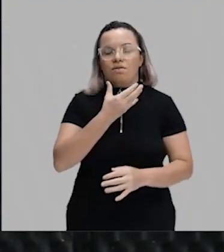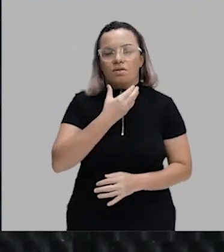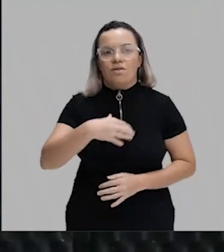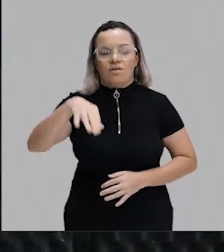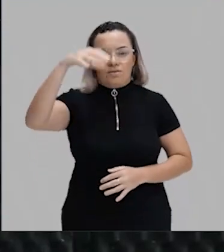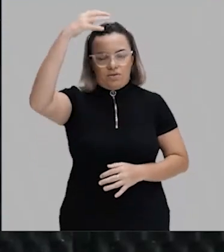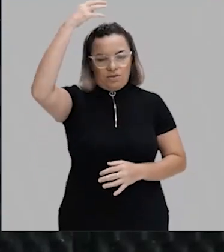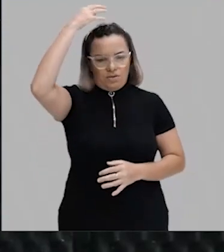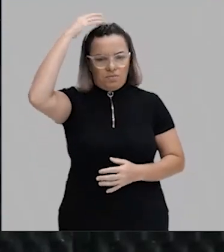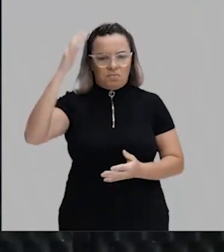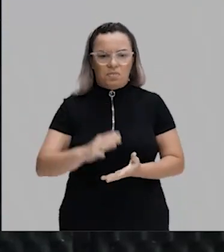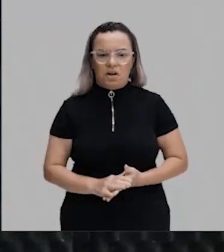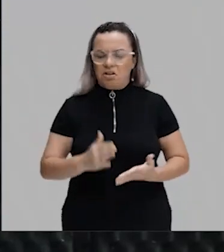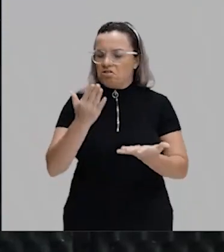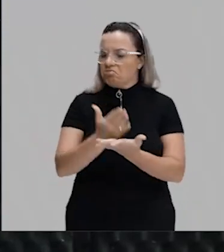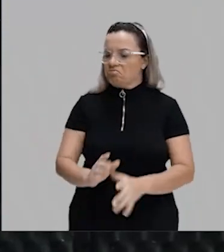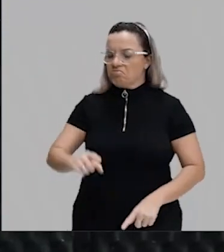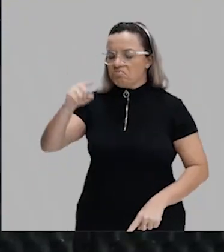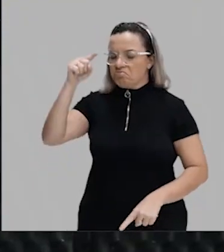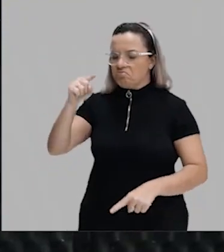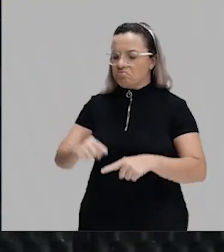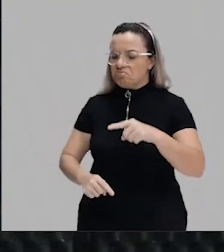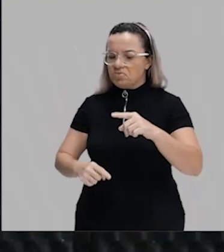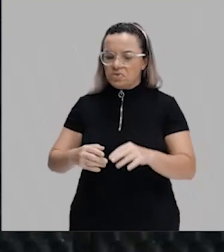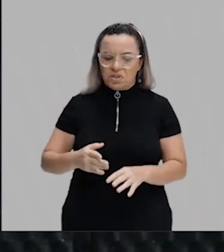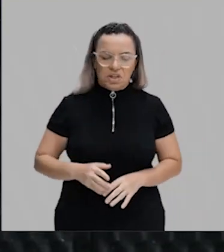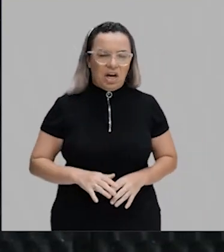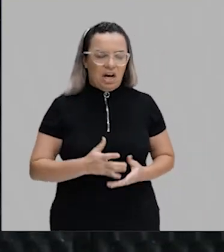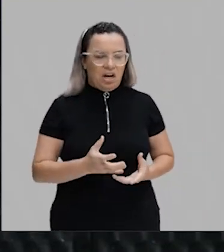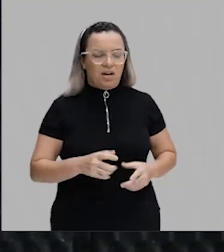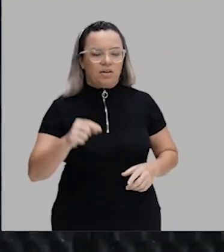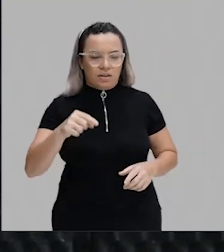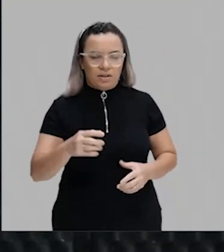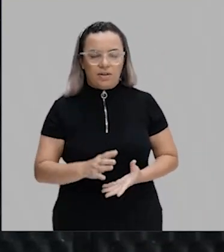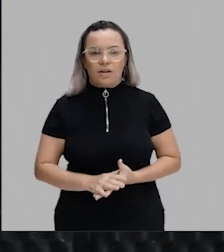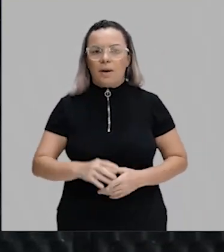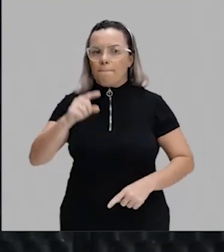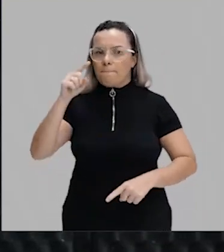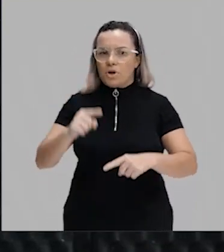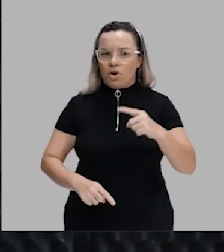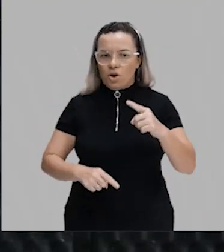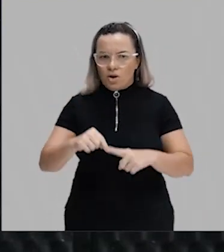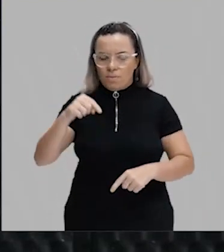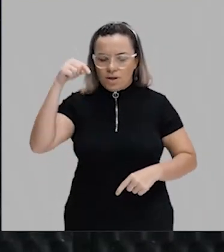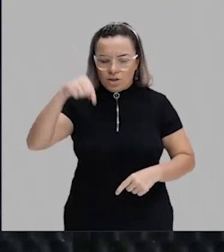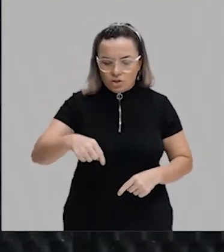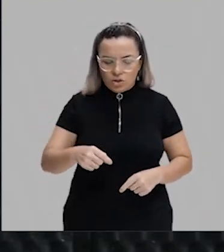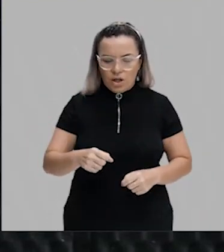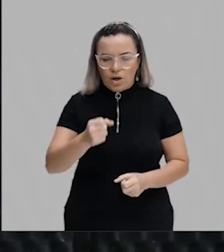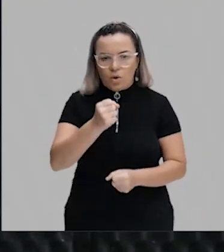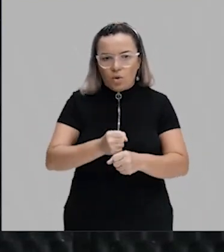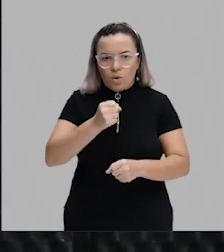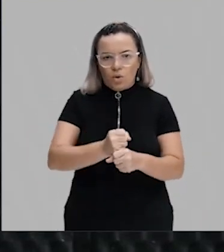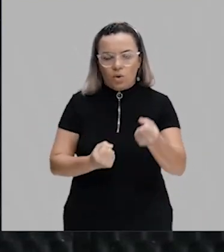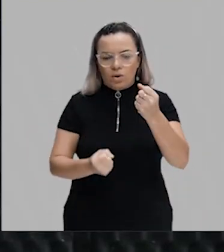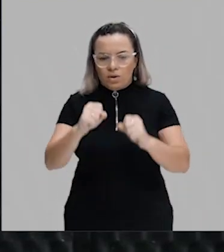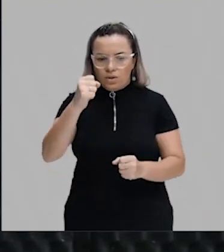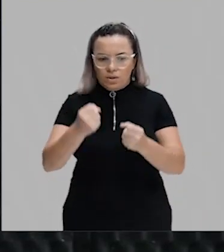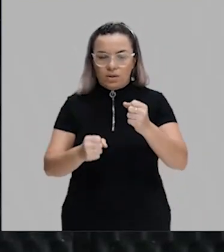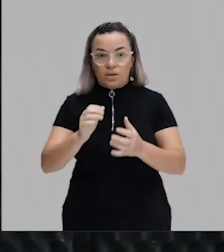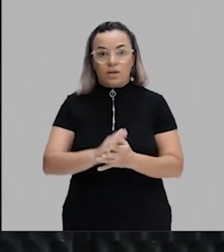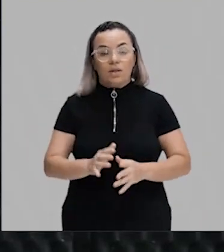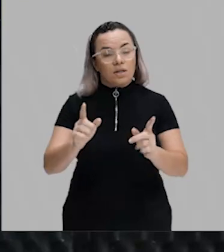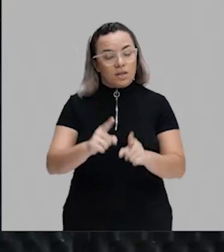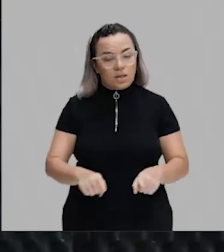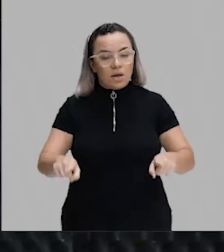acabar com a lei que proibia a instalação de fábricas manufatureiras aqui no nosso país. Nós vamos ter aí o surgimento da tarifa Alves